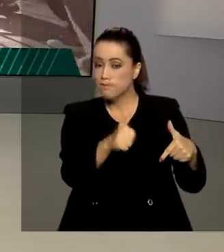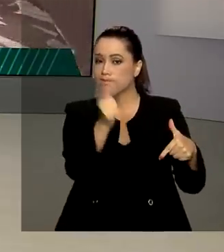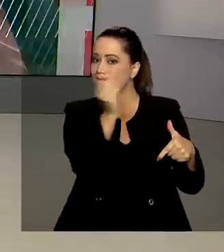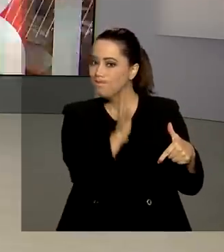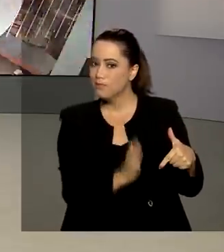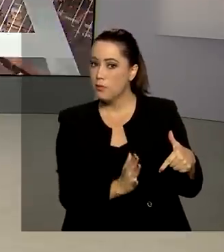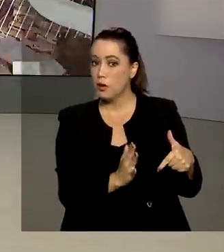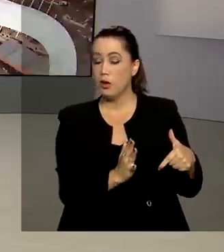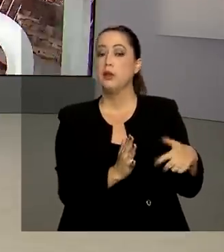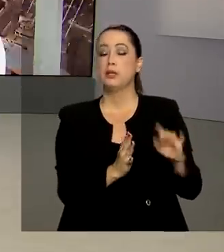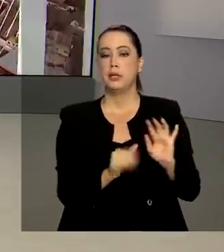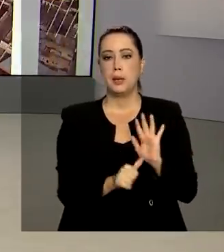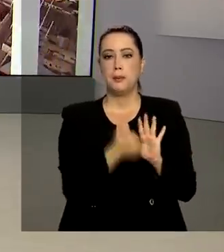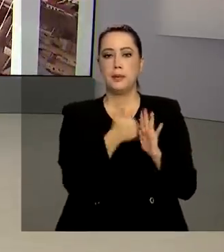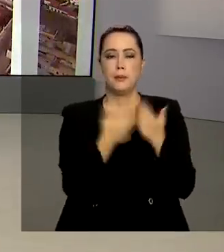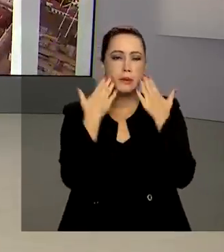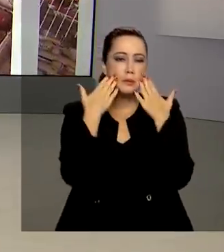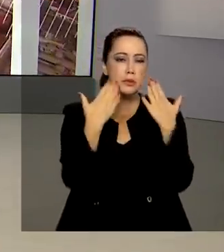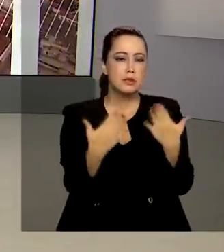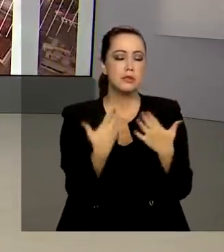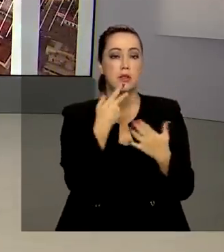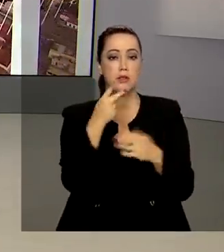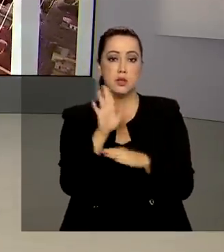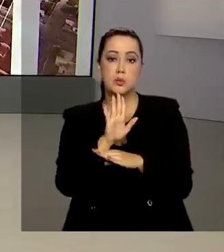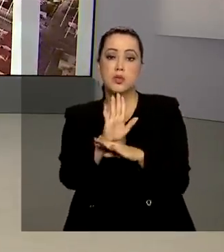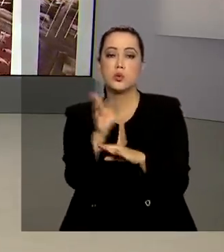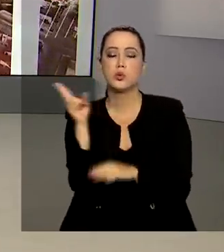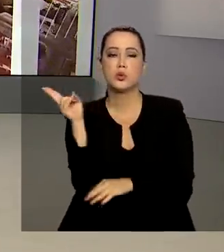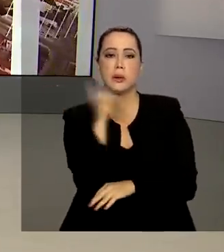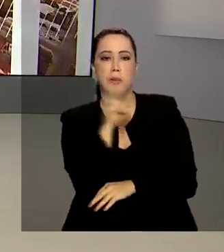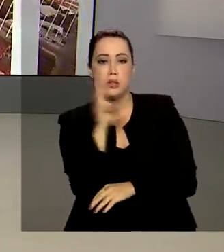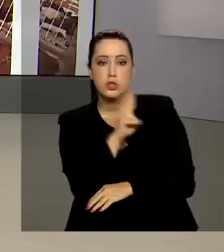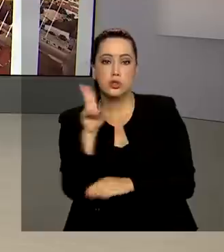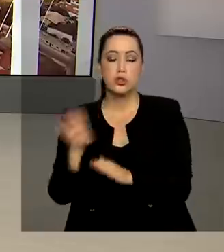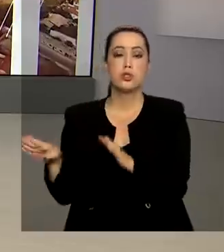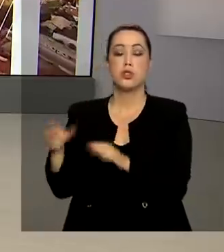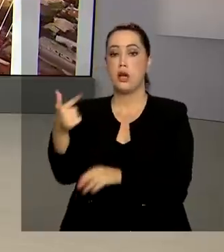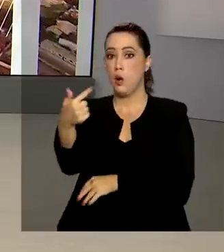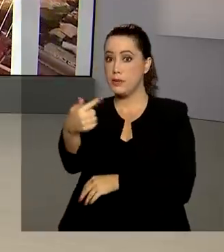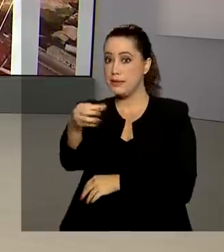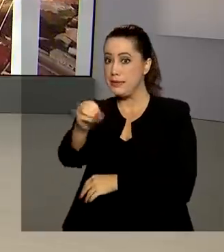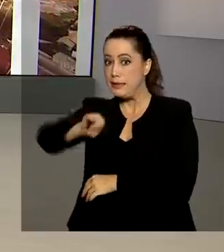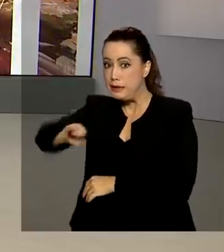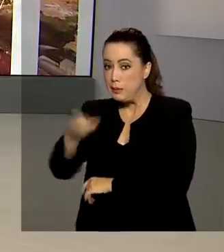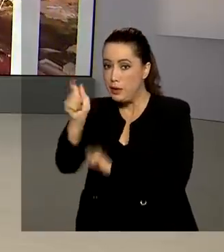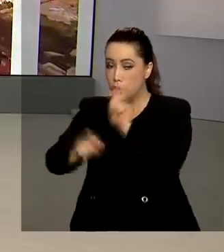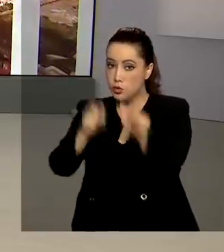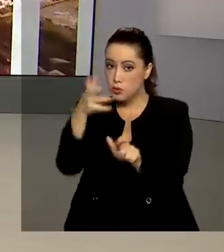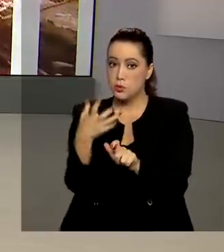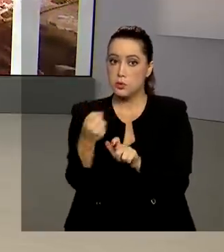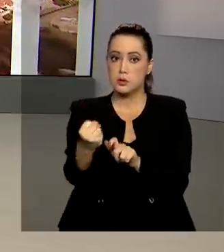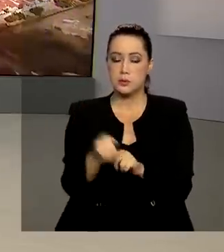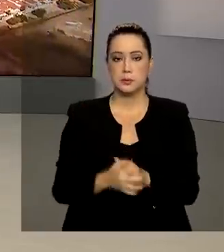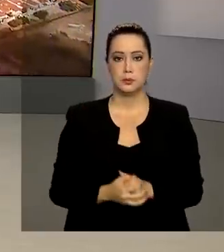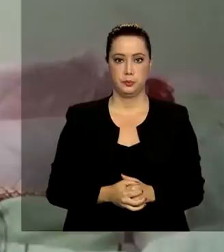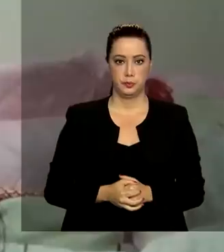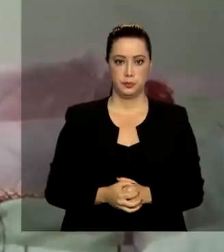Na primeira reportagem, vamos falar sobre o auxílio emergencial, que deve chegar a 70 milhões de pessoas.